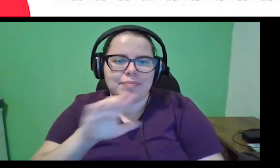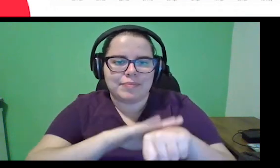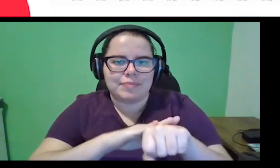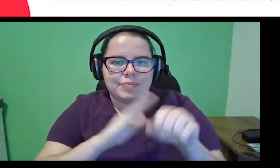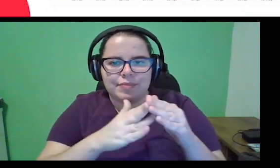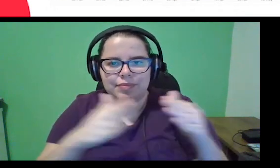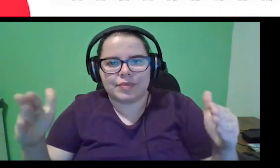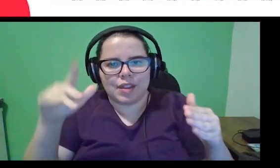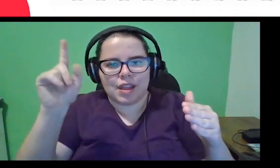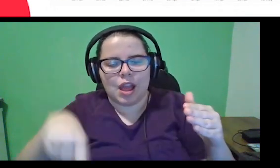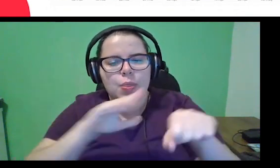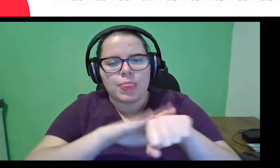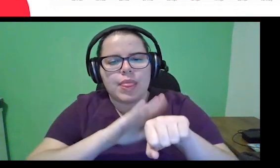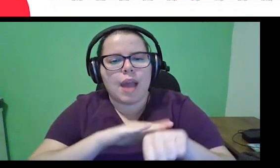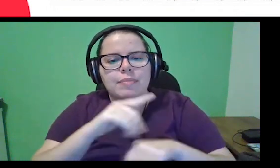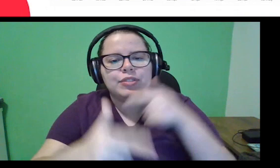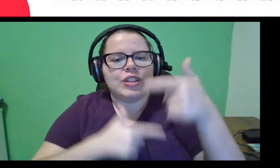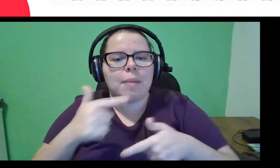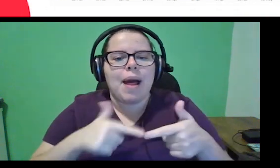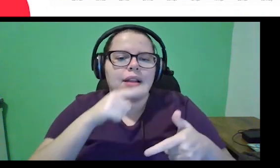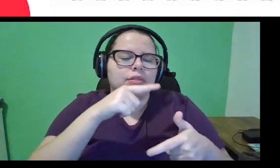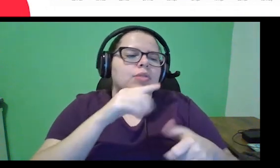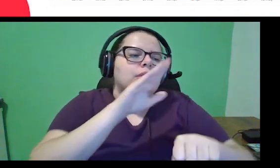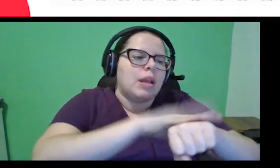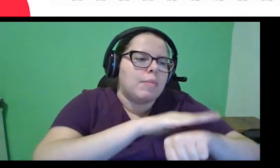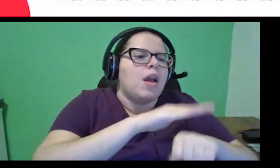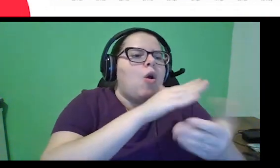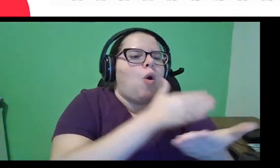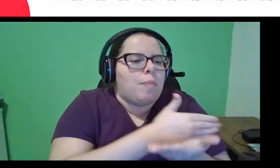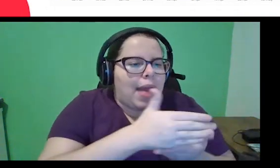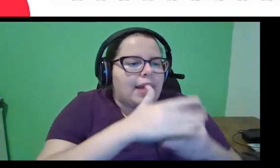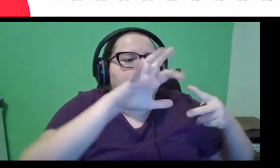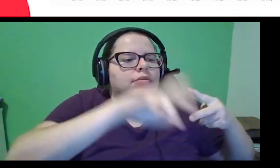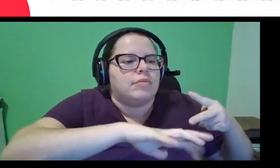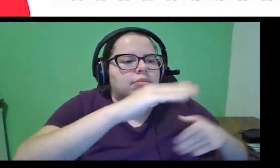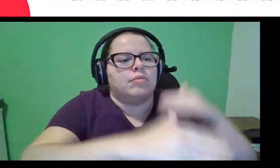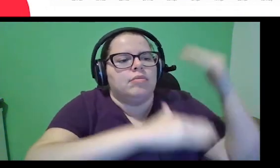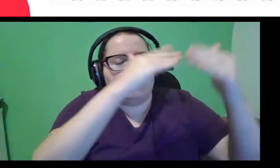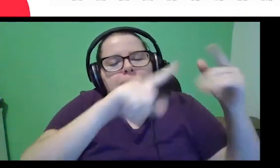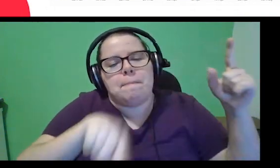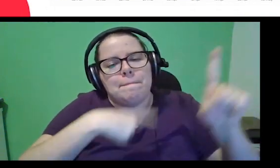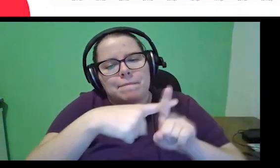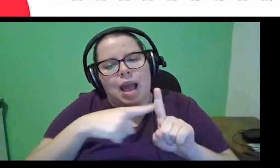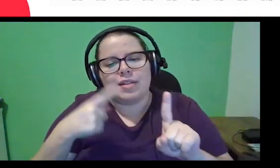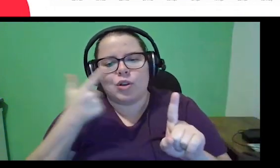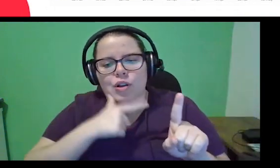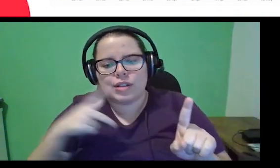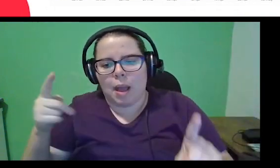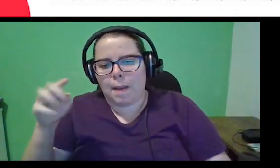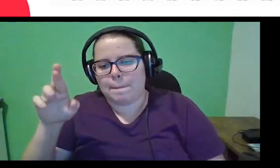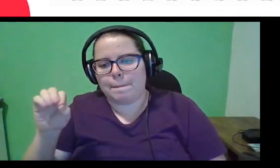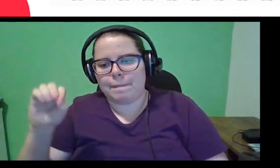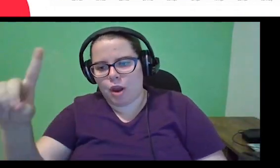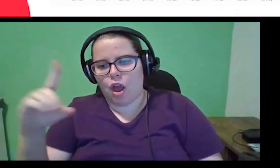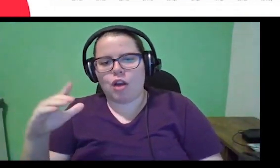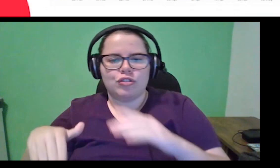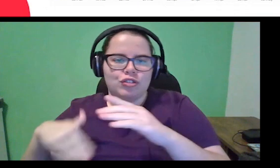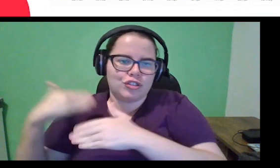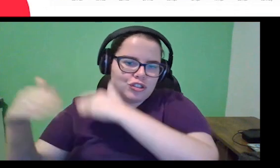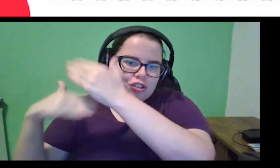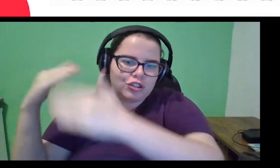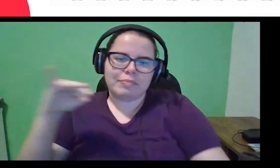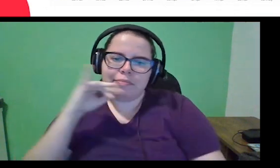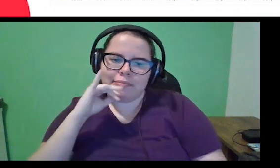time to market, ou seja, o tempo que eu demoro para conseguir responder ao mercado, né. Aqui é desde que entra